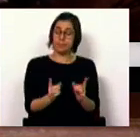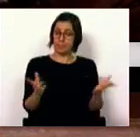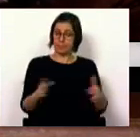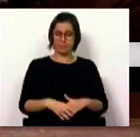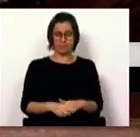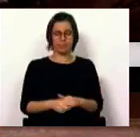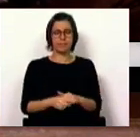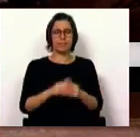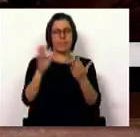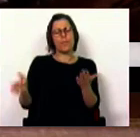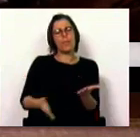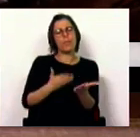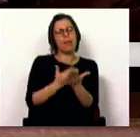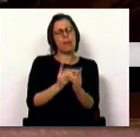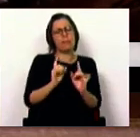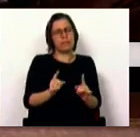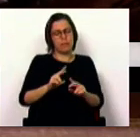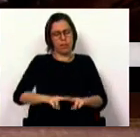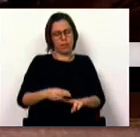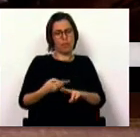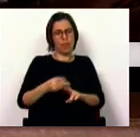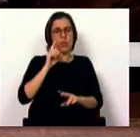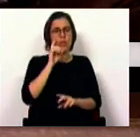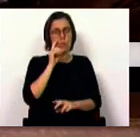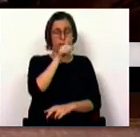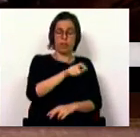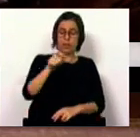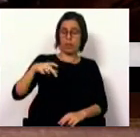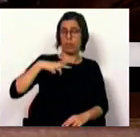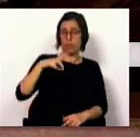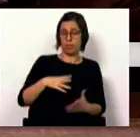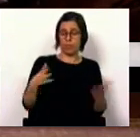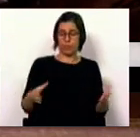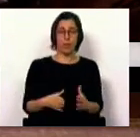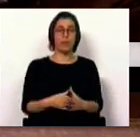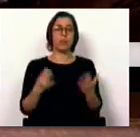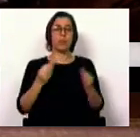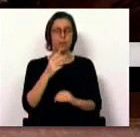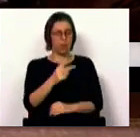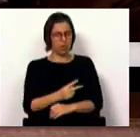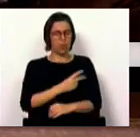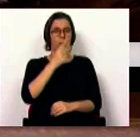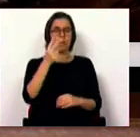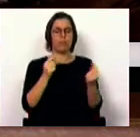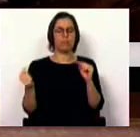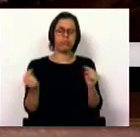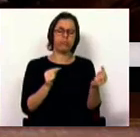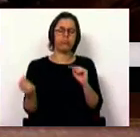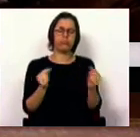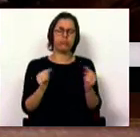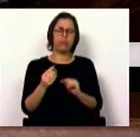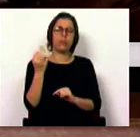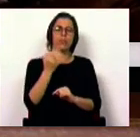propostas que reforçam a segurança dos portugueses, que tiveram dois anos de debate, que